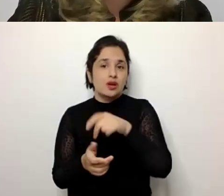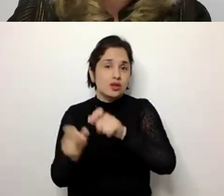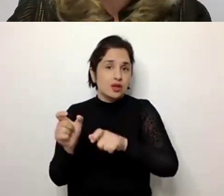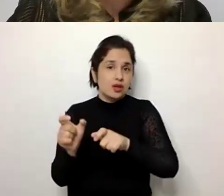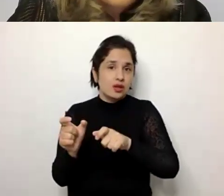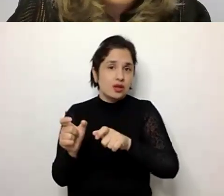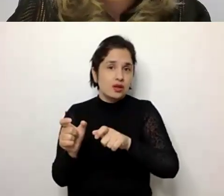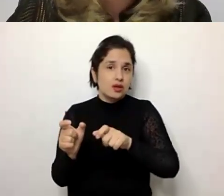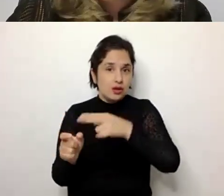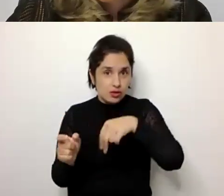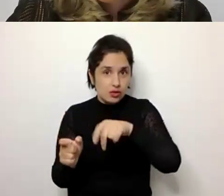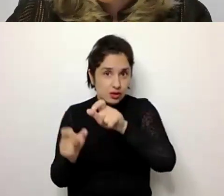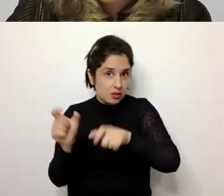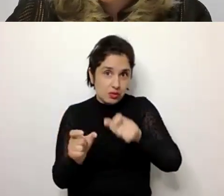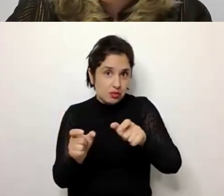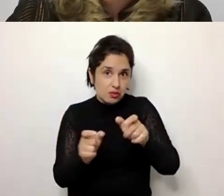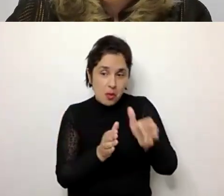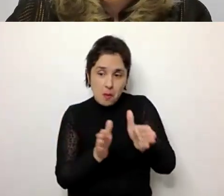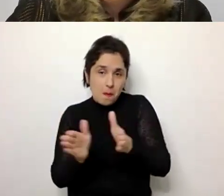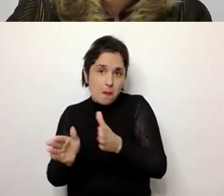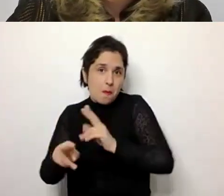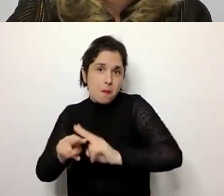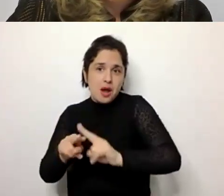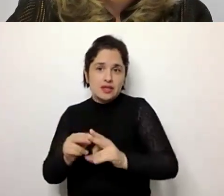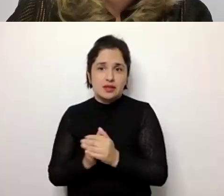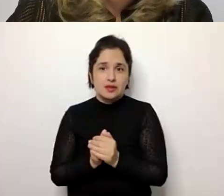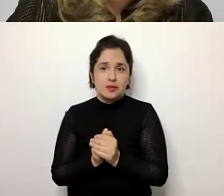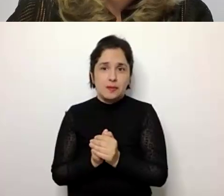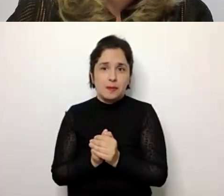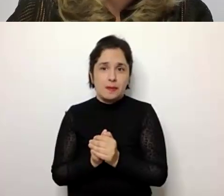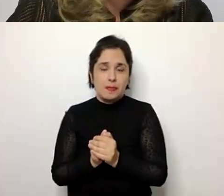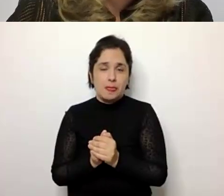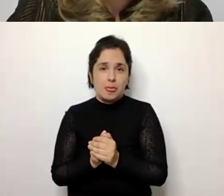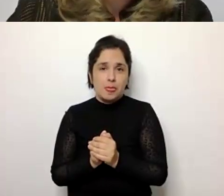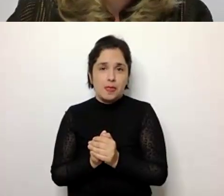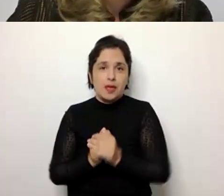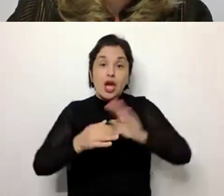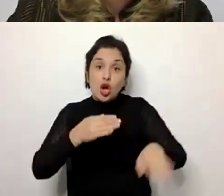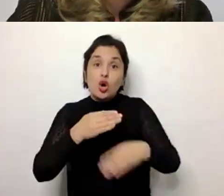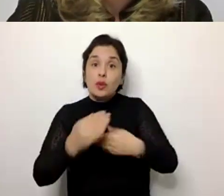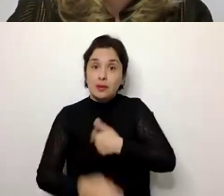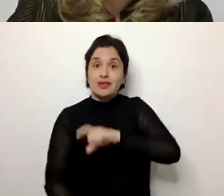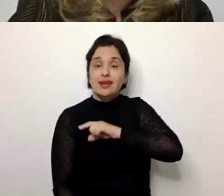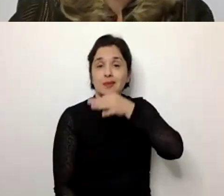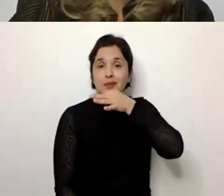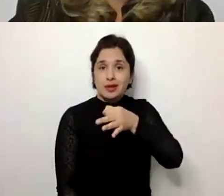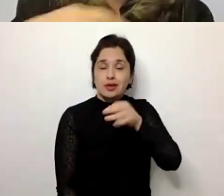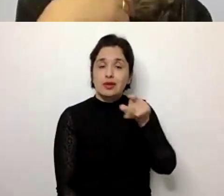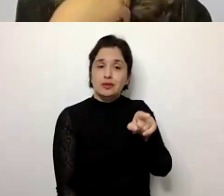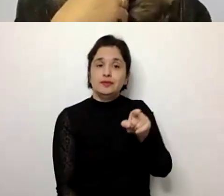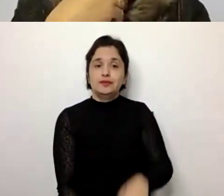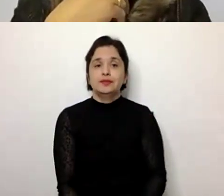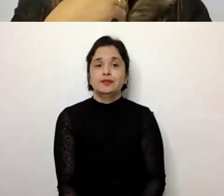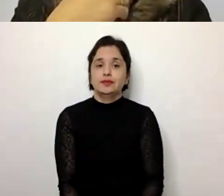espécie o faz. Pode? Depois eu termino. Bom, aqui Brissler nos diz que justamente